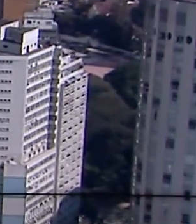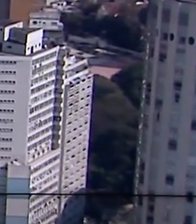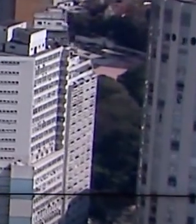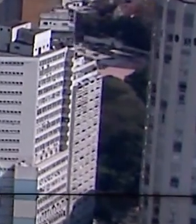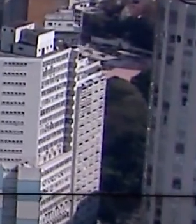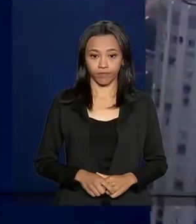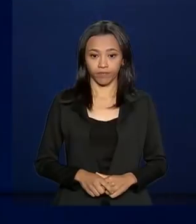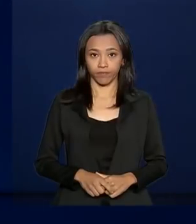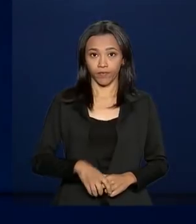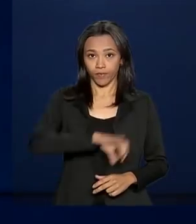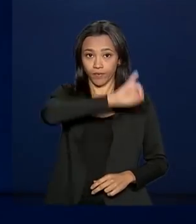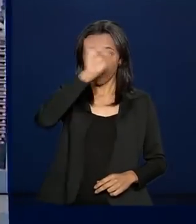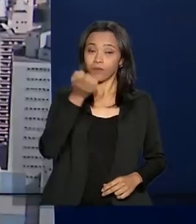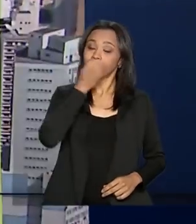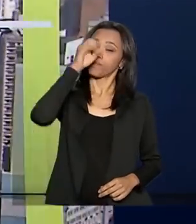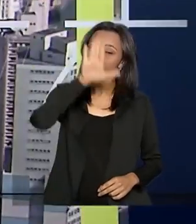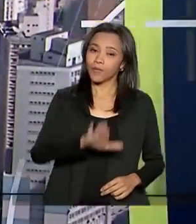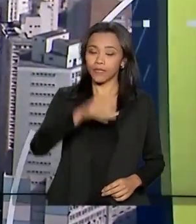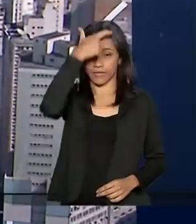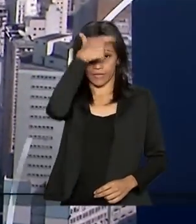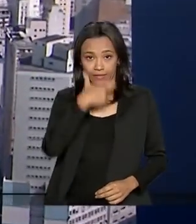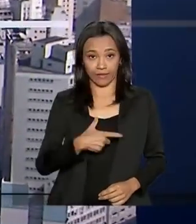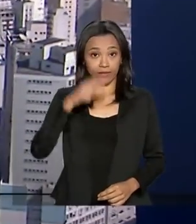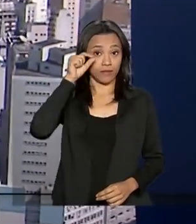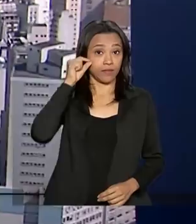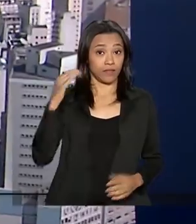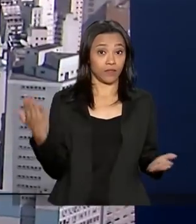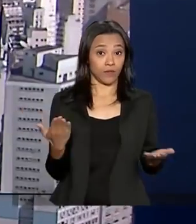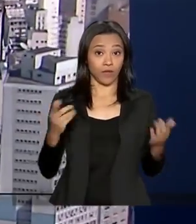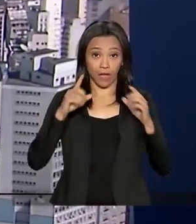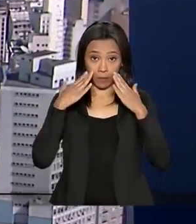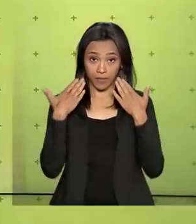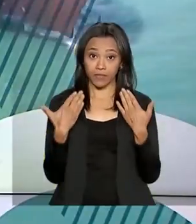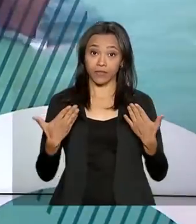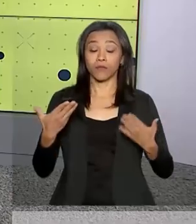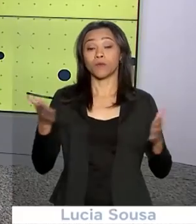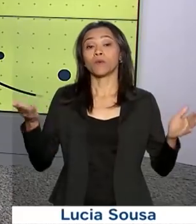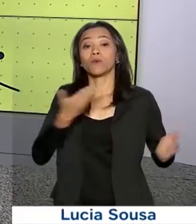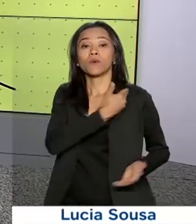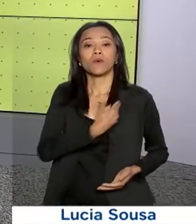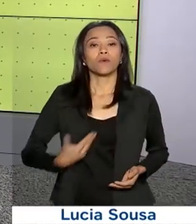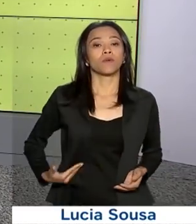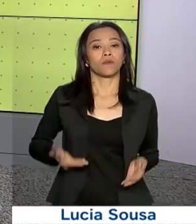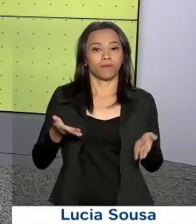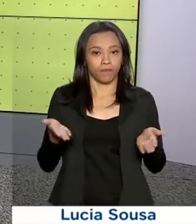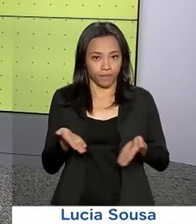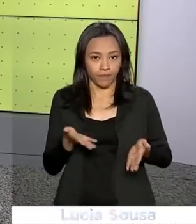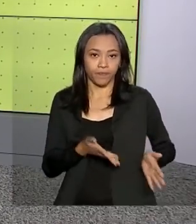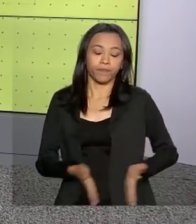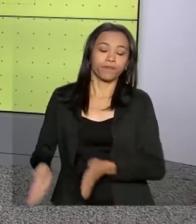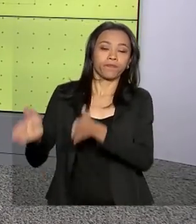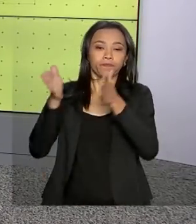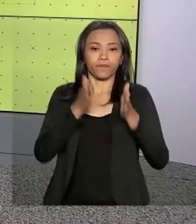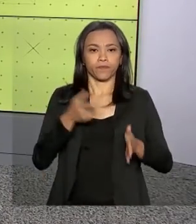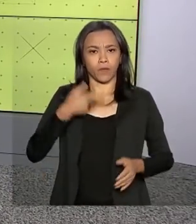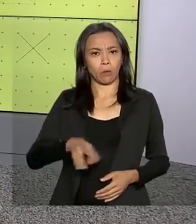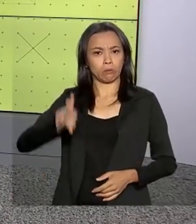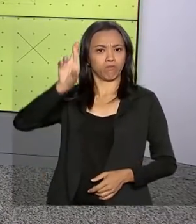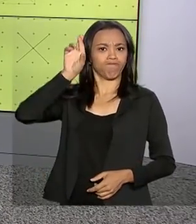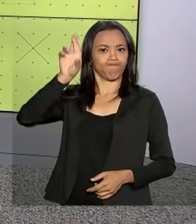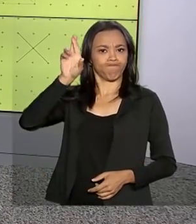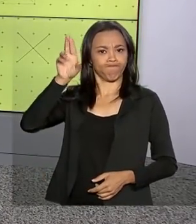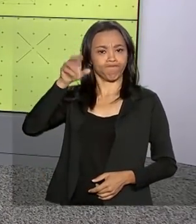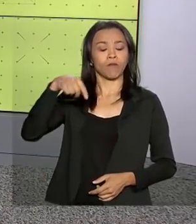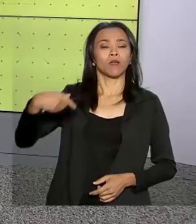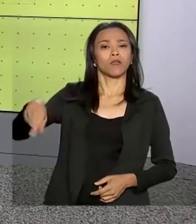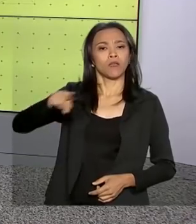Olá, boa tarde, eu sou Roberto Camargo e estamos no ar com o Governo Agora. Autoridades do governo da França estão